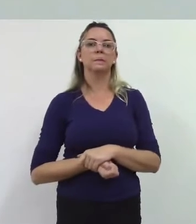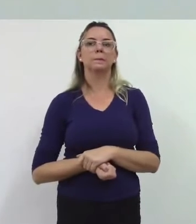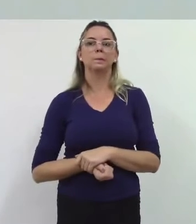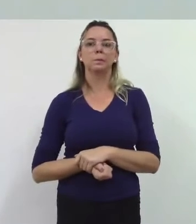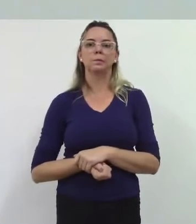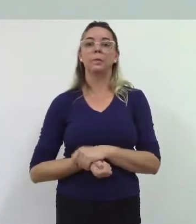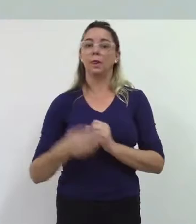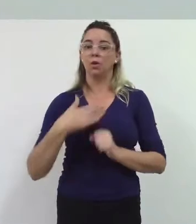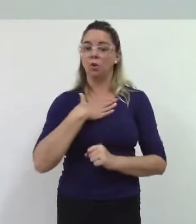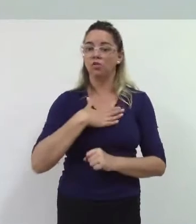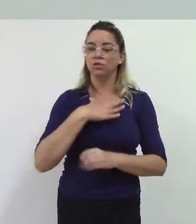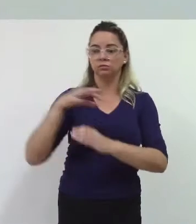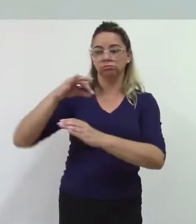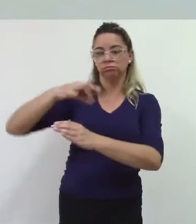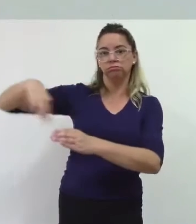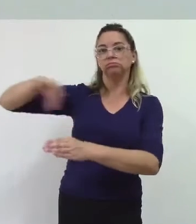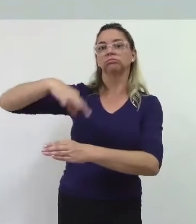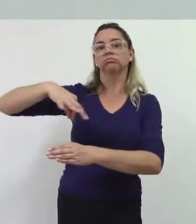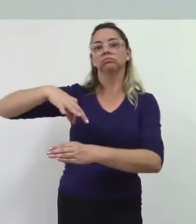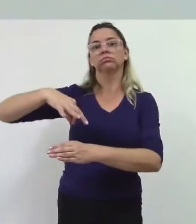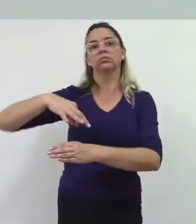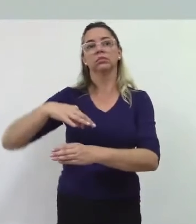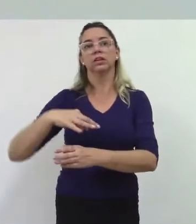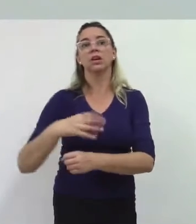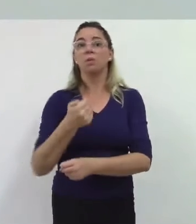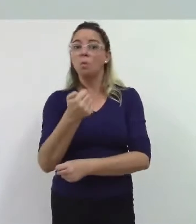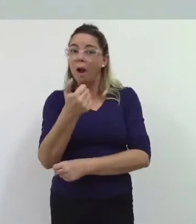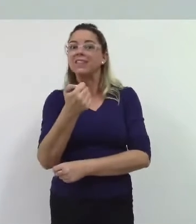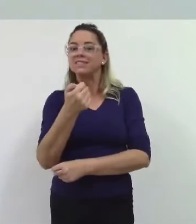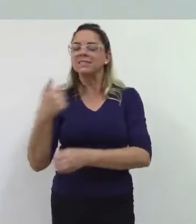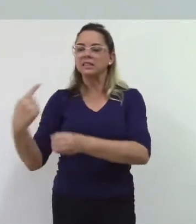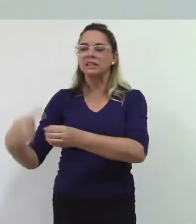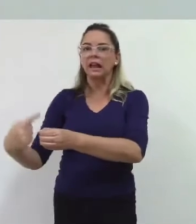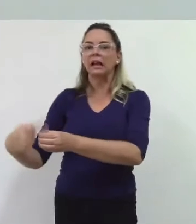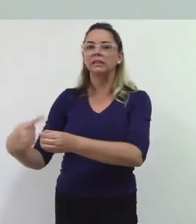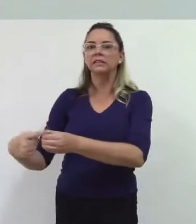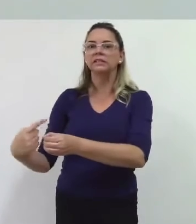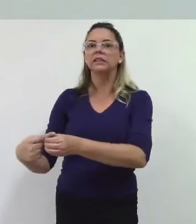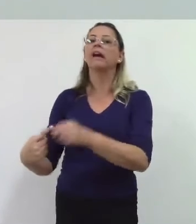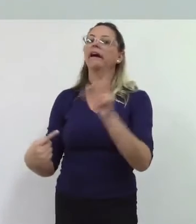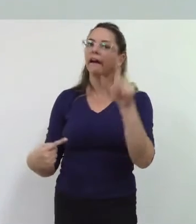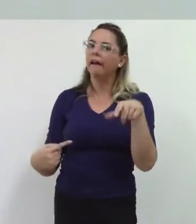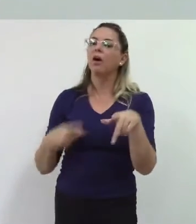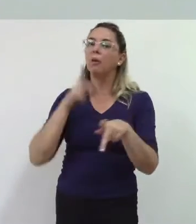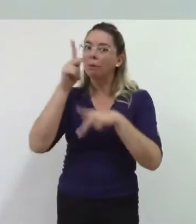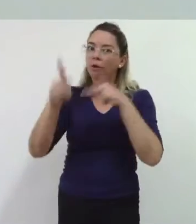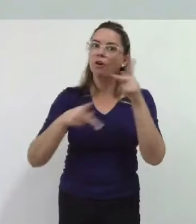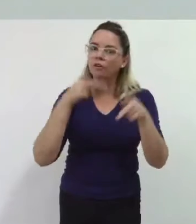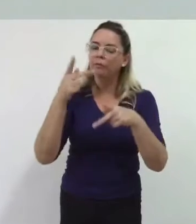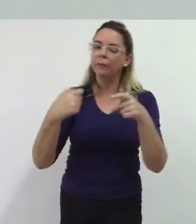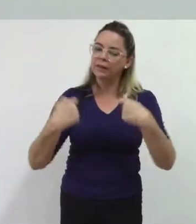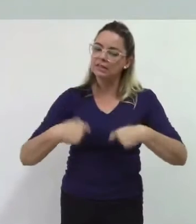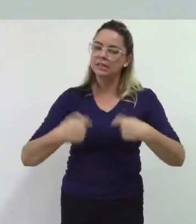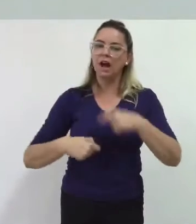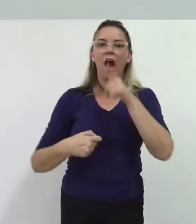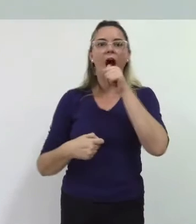Espírito Santo é uma cidade é quase uma cidade e realmente é e o povo precisa dessa água encanada